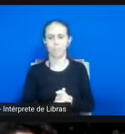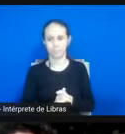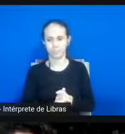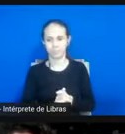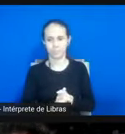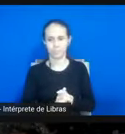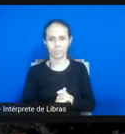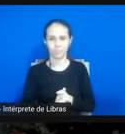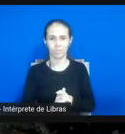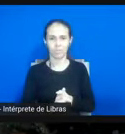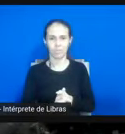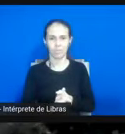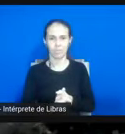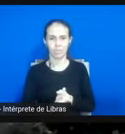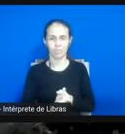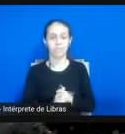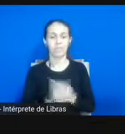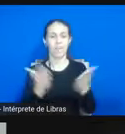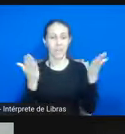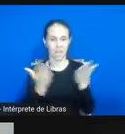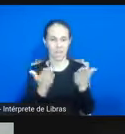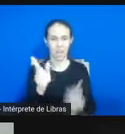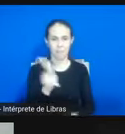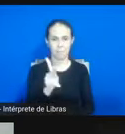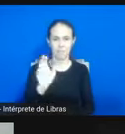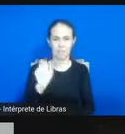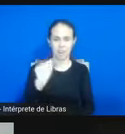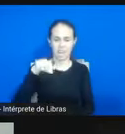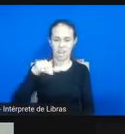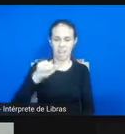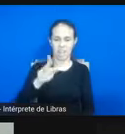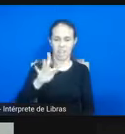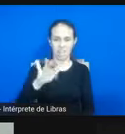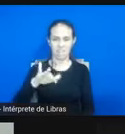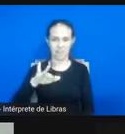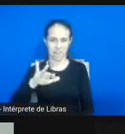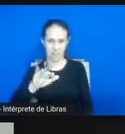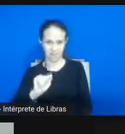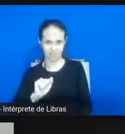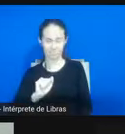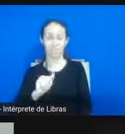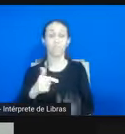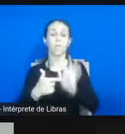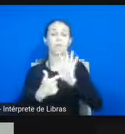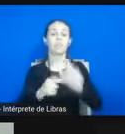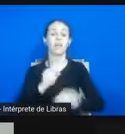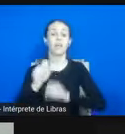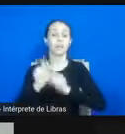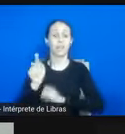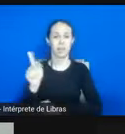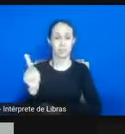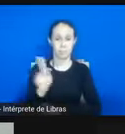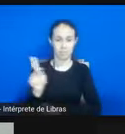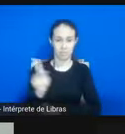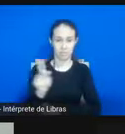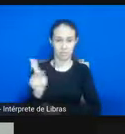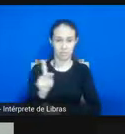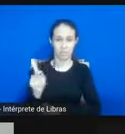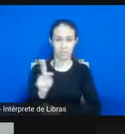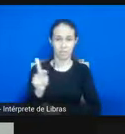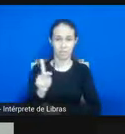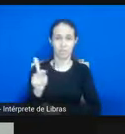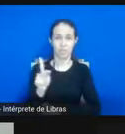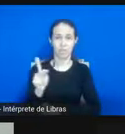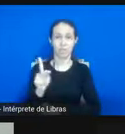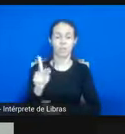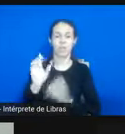para a professora Ana Flávia, vou fazer aqui também uma breve apresentação dela. ela é professora adjunta do Departamento